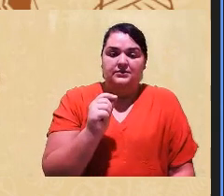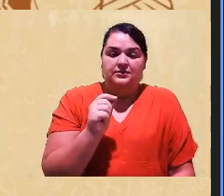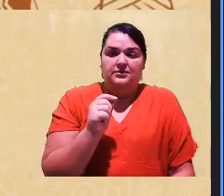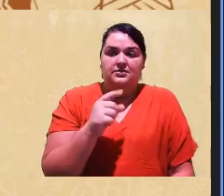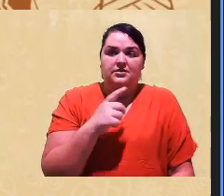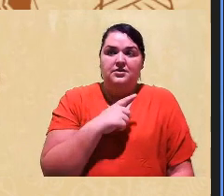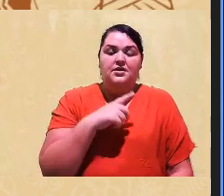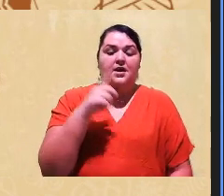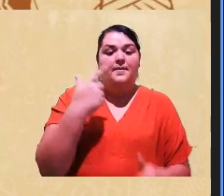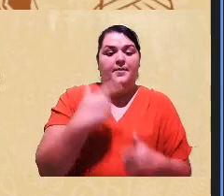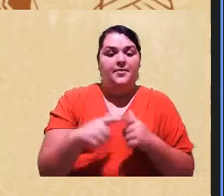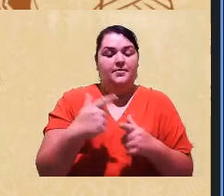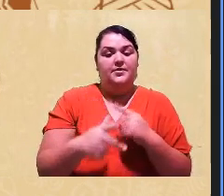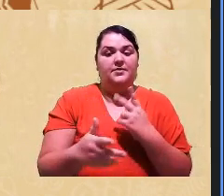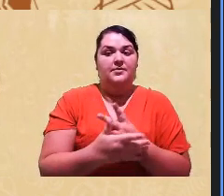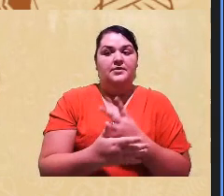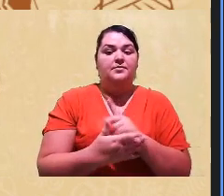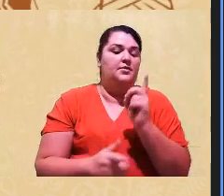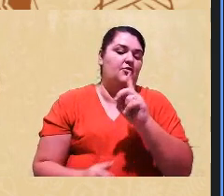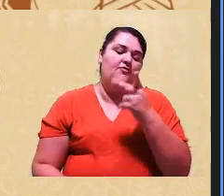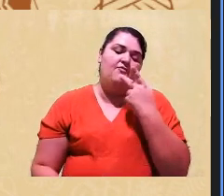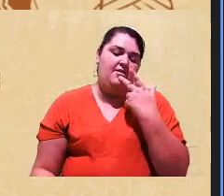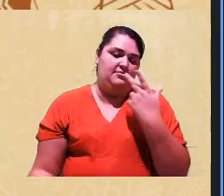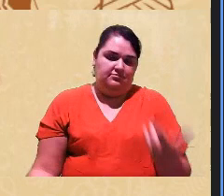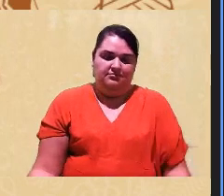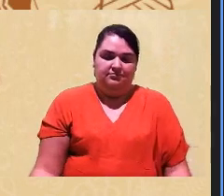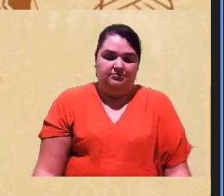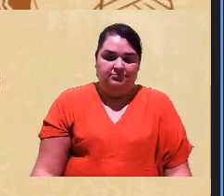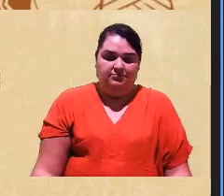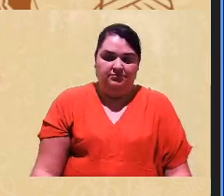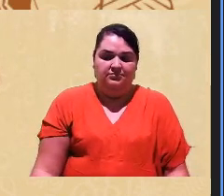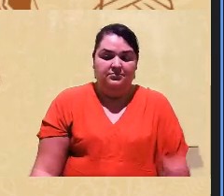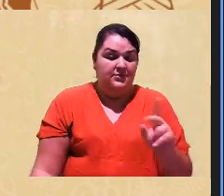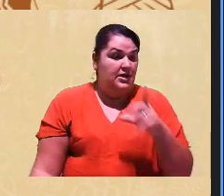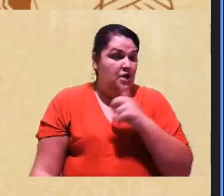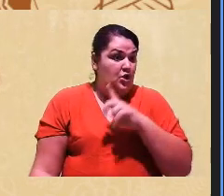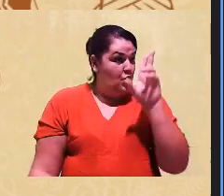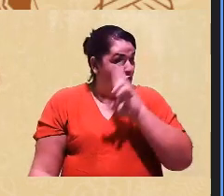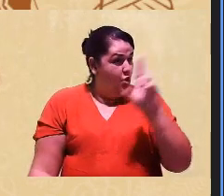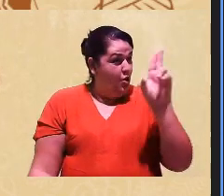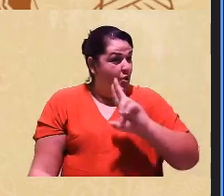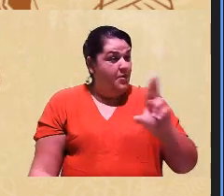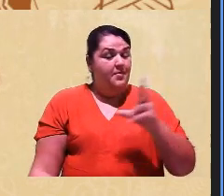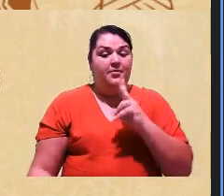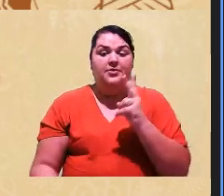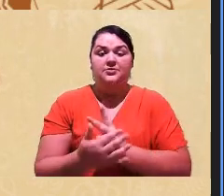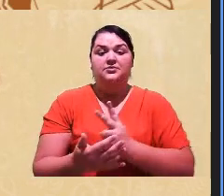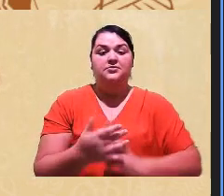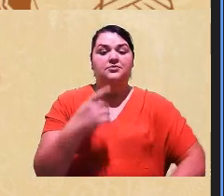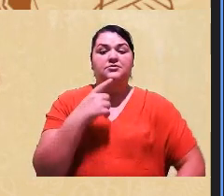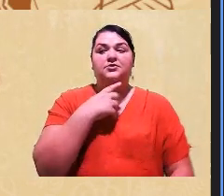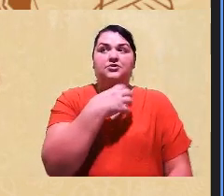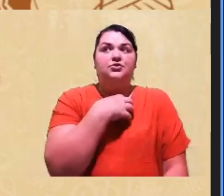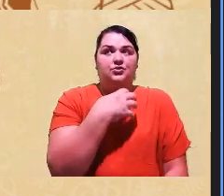problemáticas que não falamos. É preciso nomear evidenciar esses sintomas